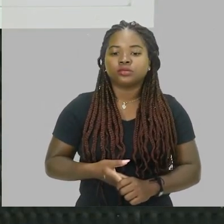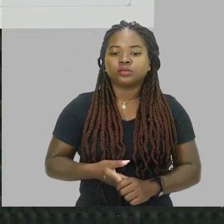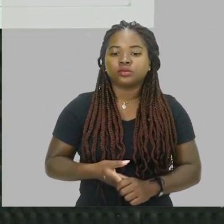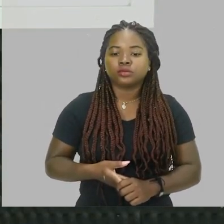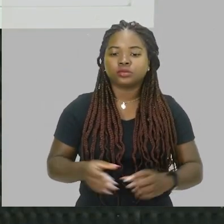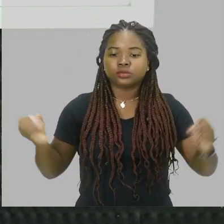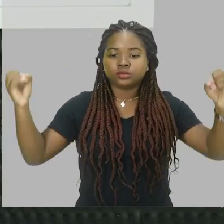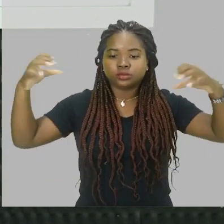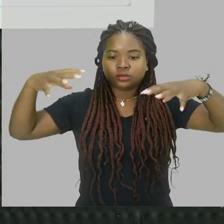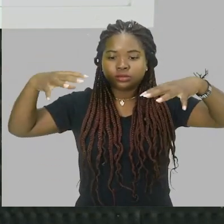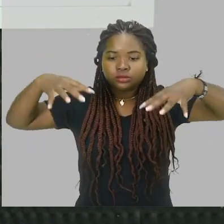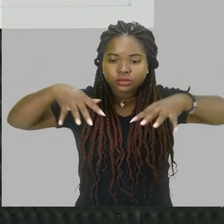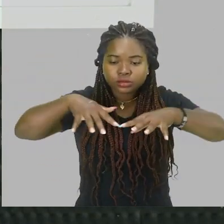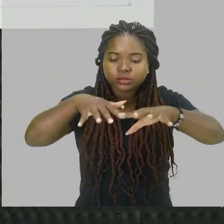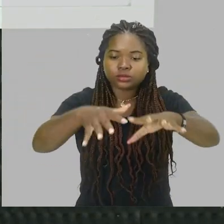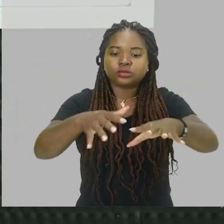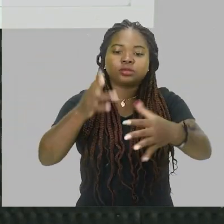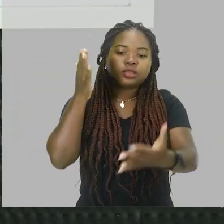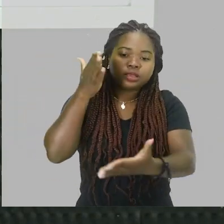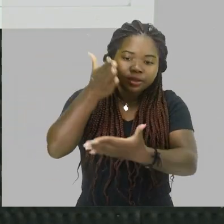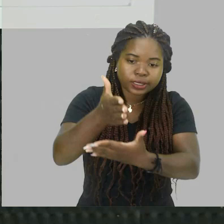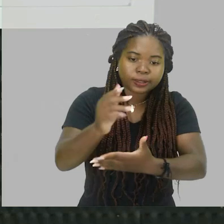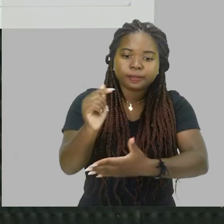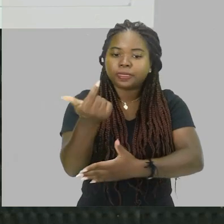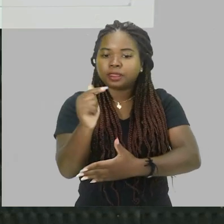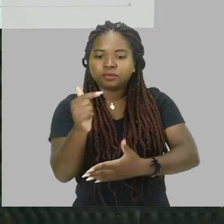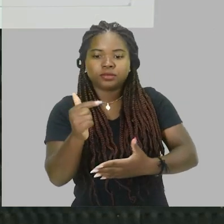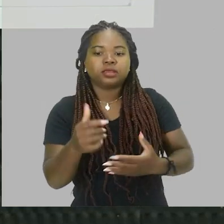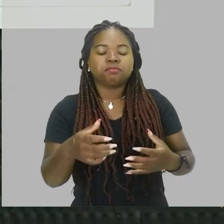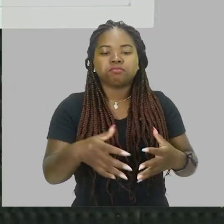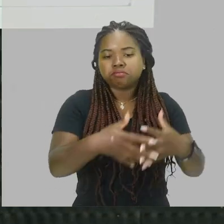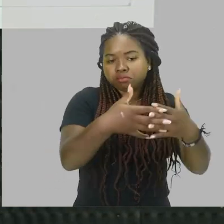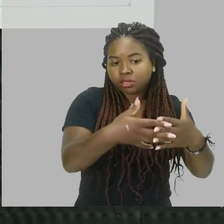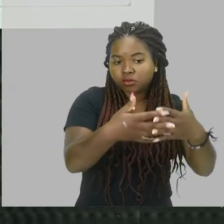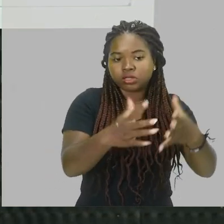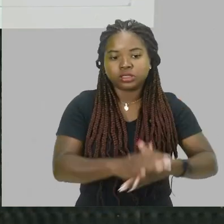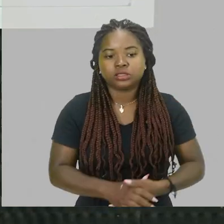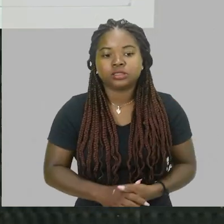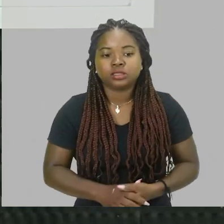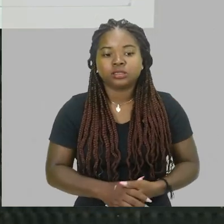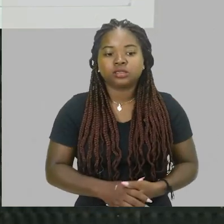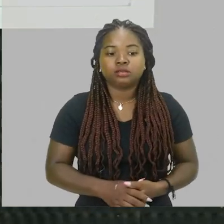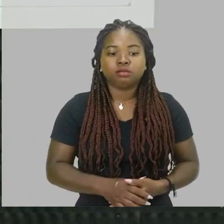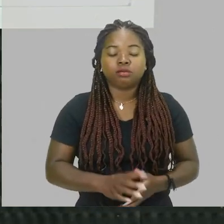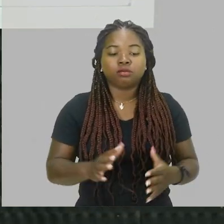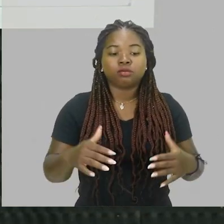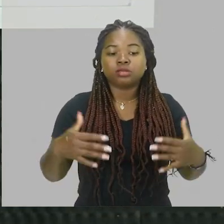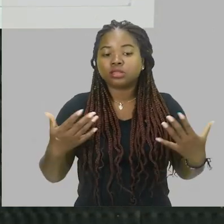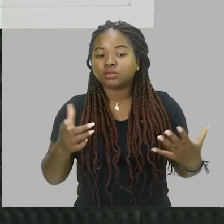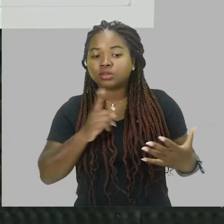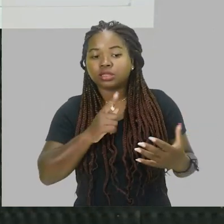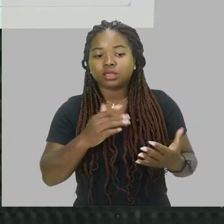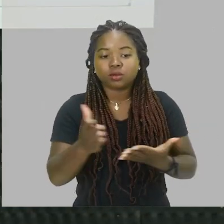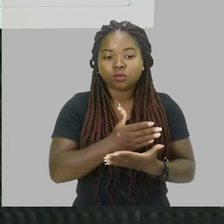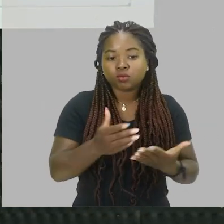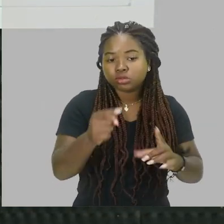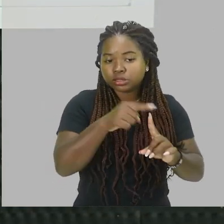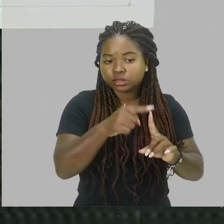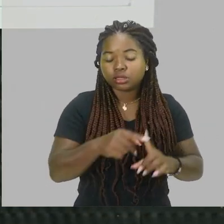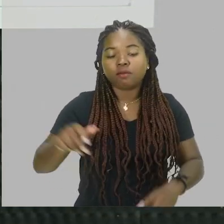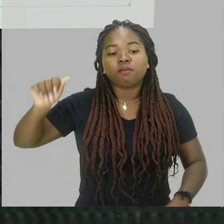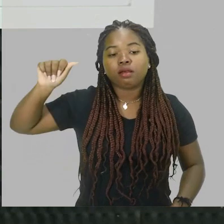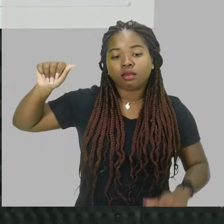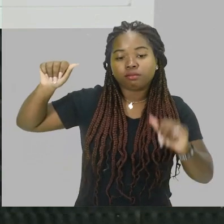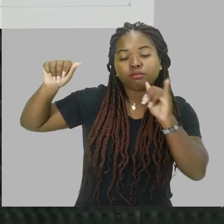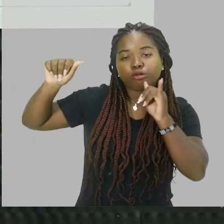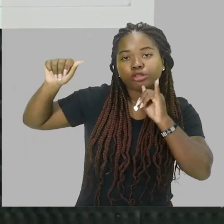cruzam, mas permanecem nos seus caminhos sem sofrer interferência, então isso vai contrapor algum desses modelos. Por exemplo, a letra